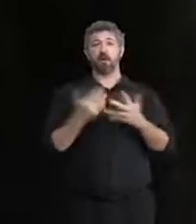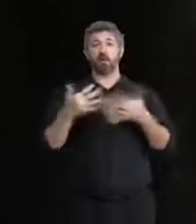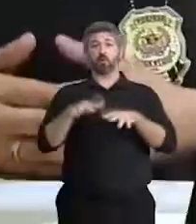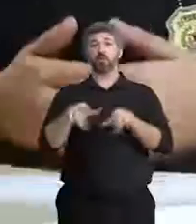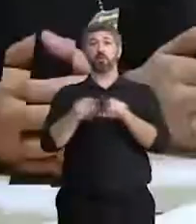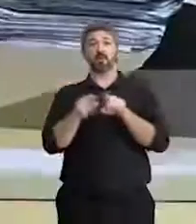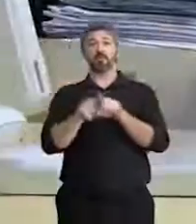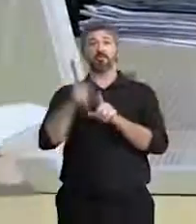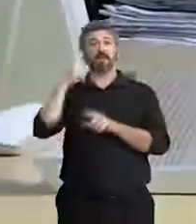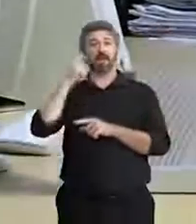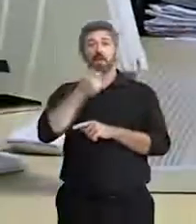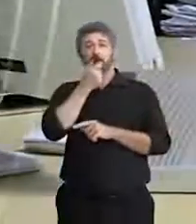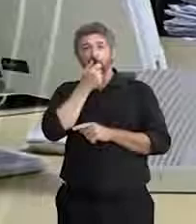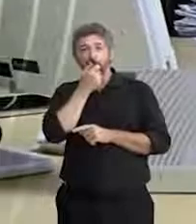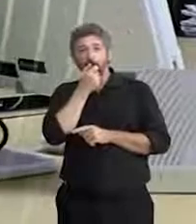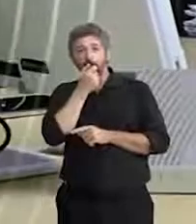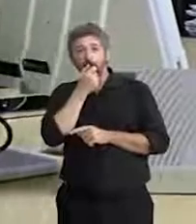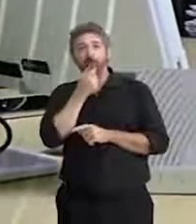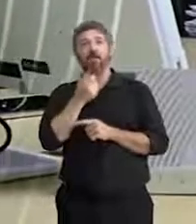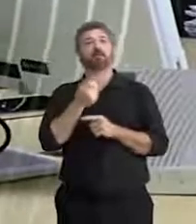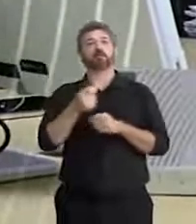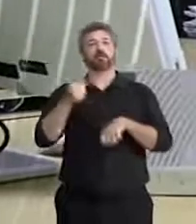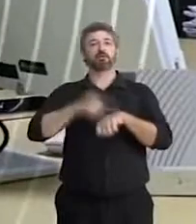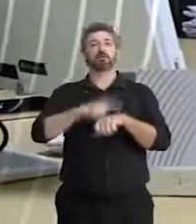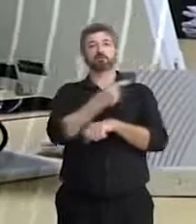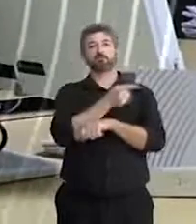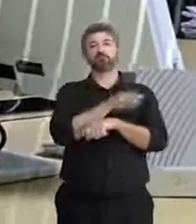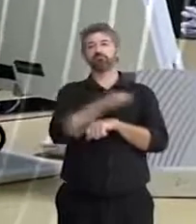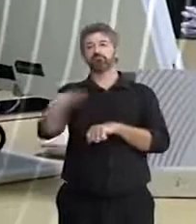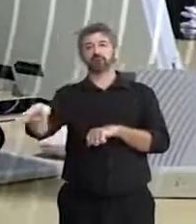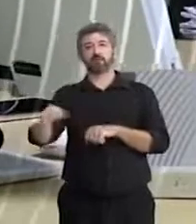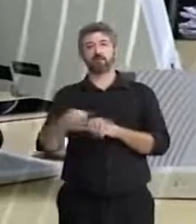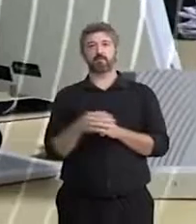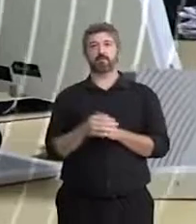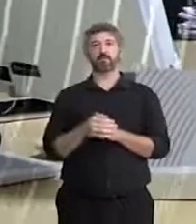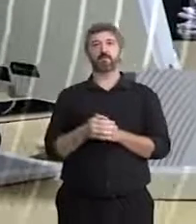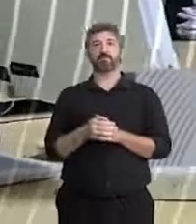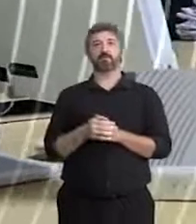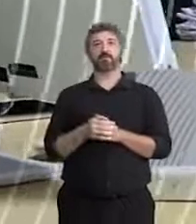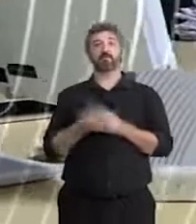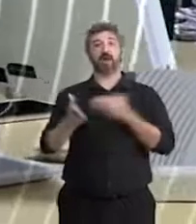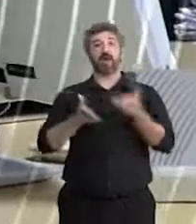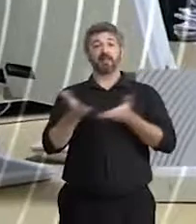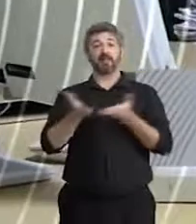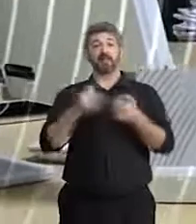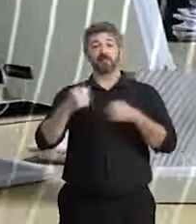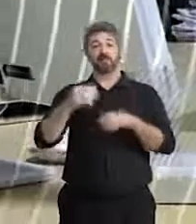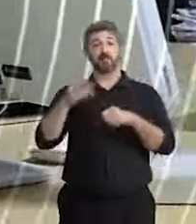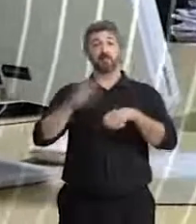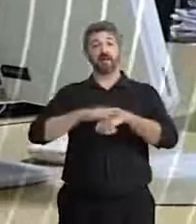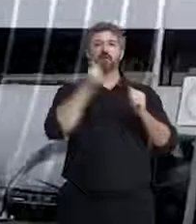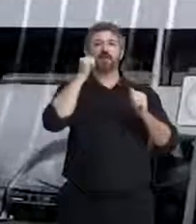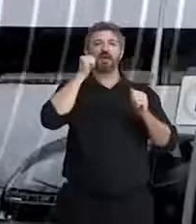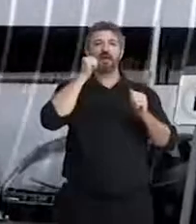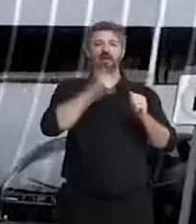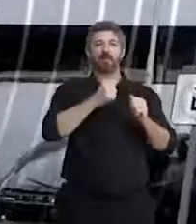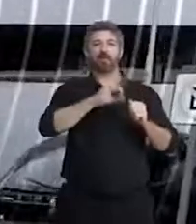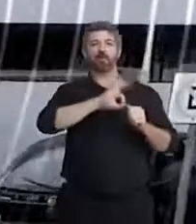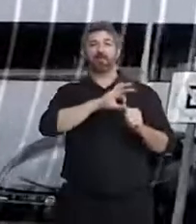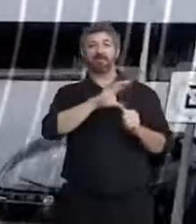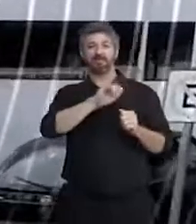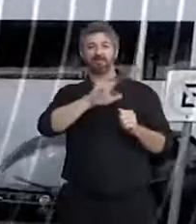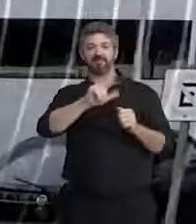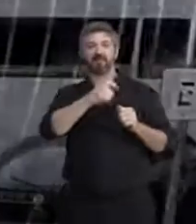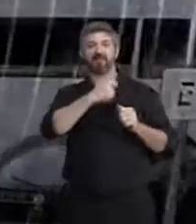vem gerando resultados positivos, comprovados em estatísticas da Delegacia de Polícia Civil de Manhã Sul. Na